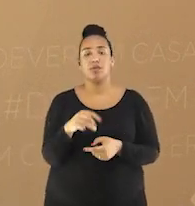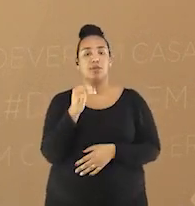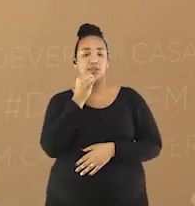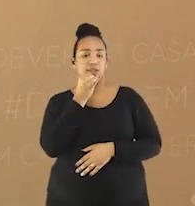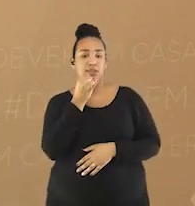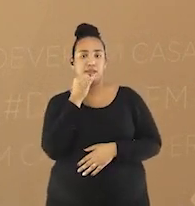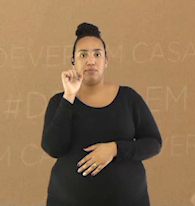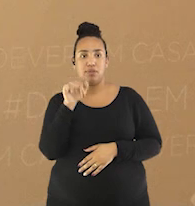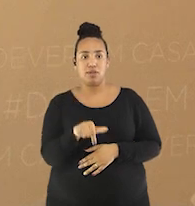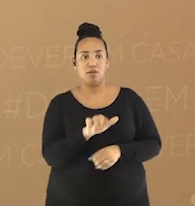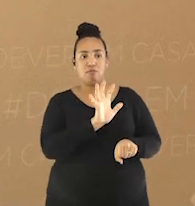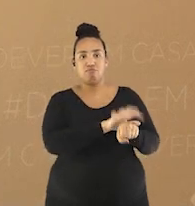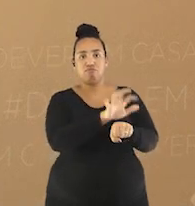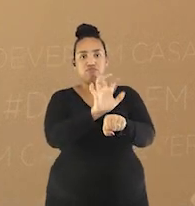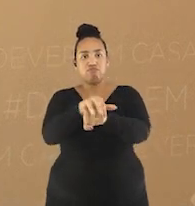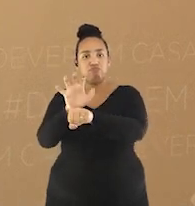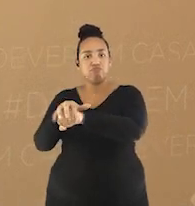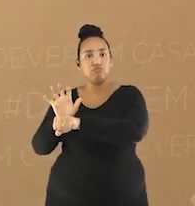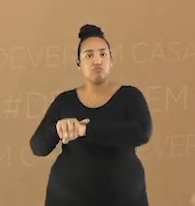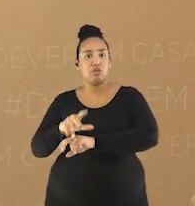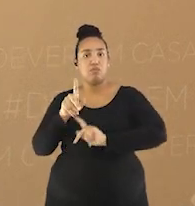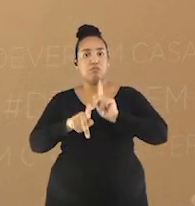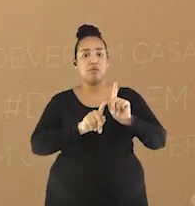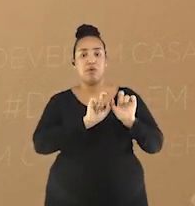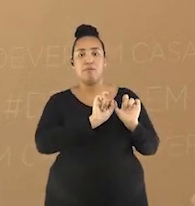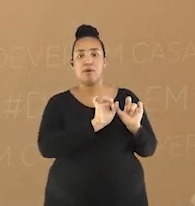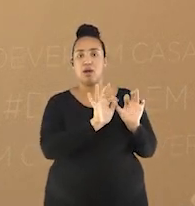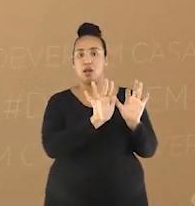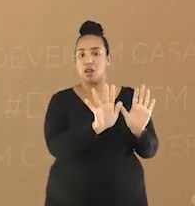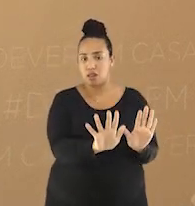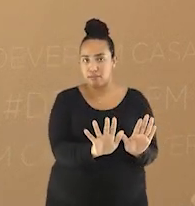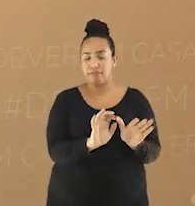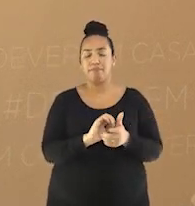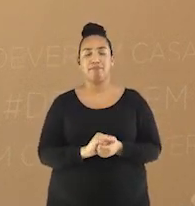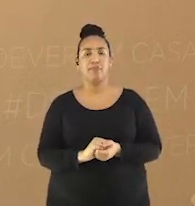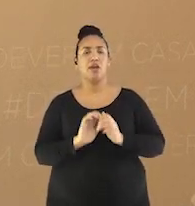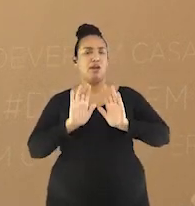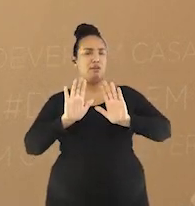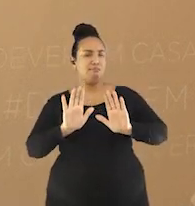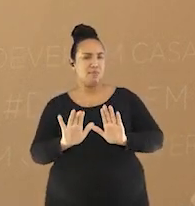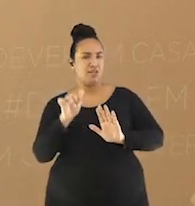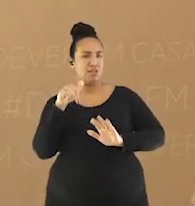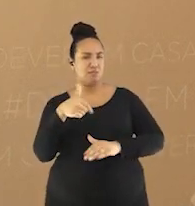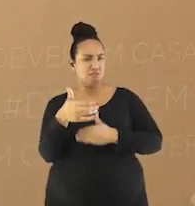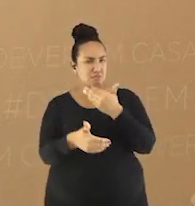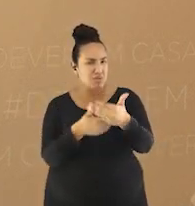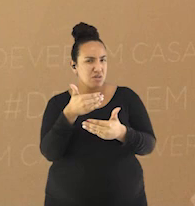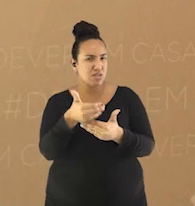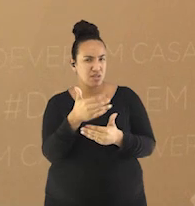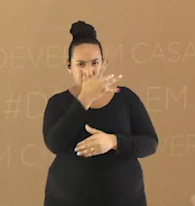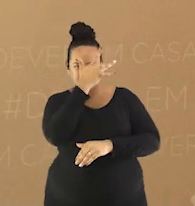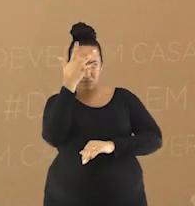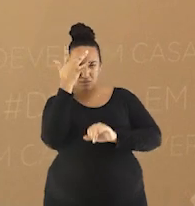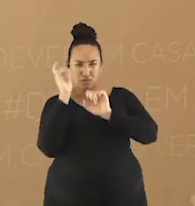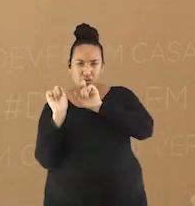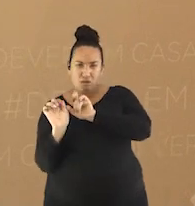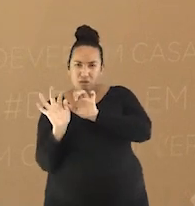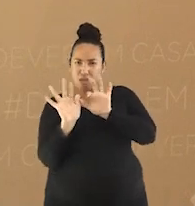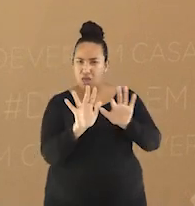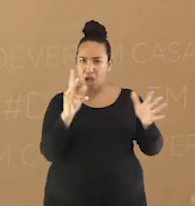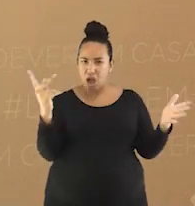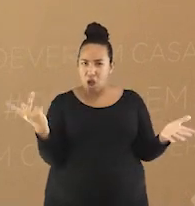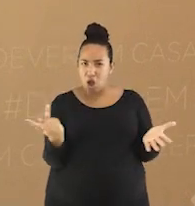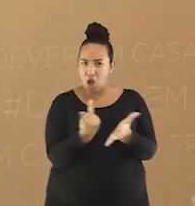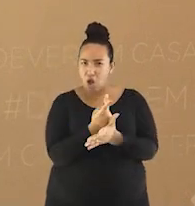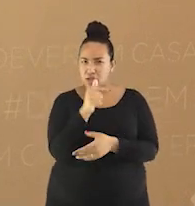civilizatório, entre aspas, a essas nações. Mas será mesmo que esse processo civilizatório aconteceu e